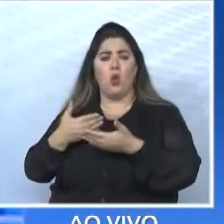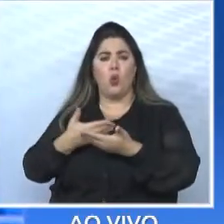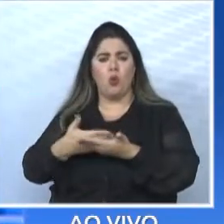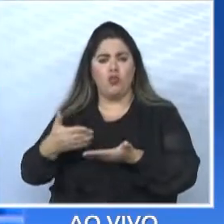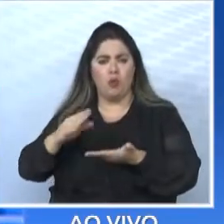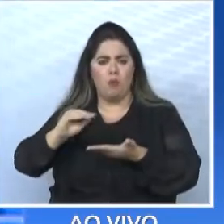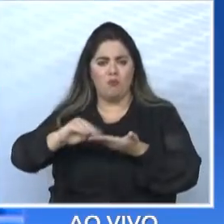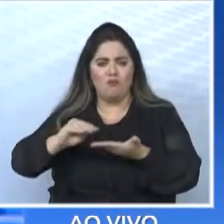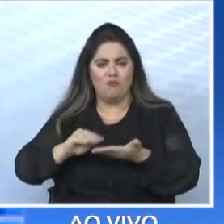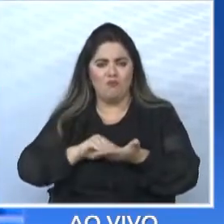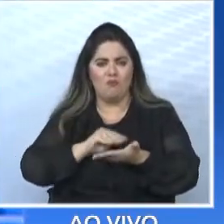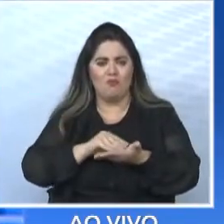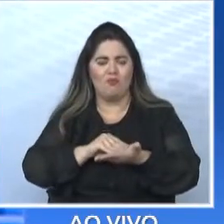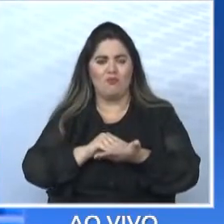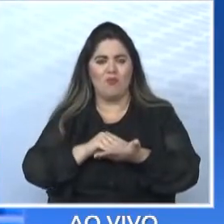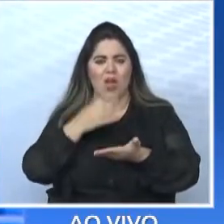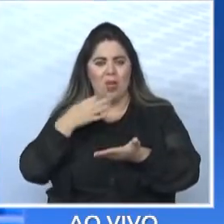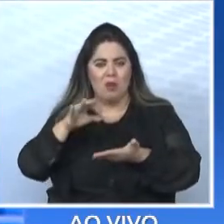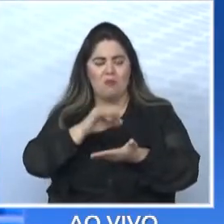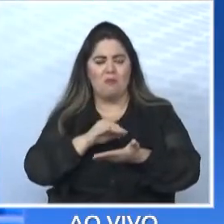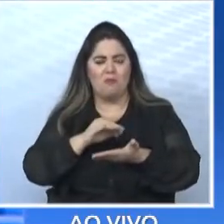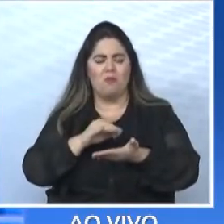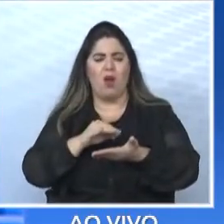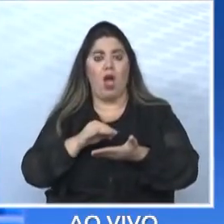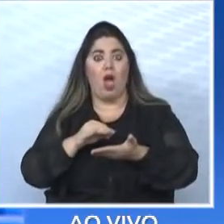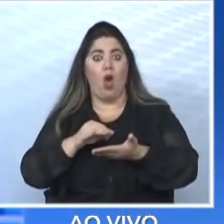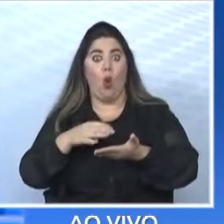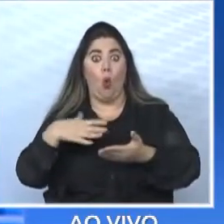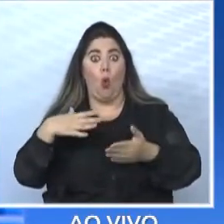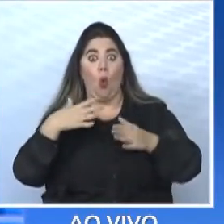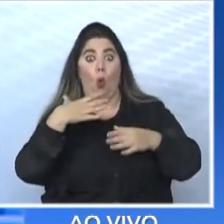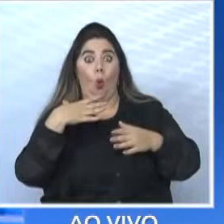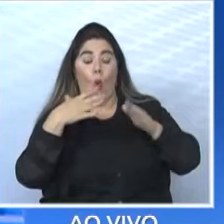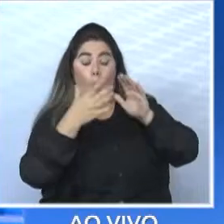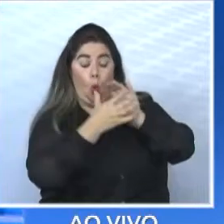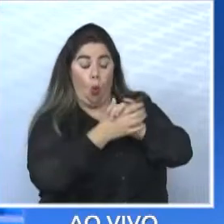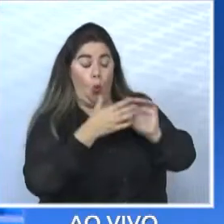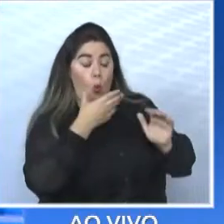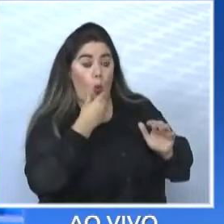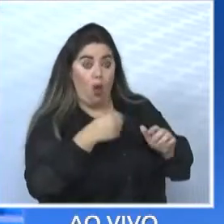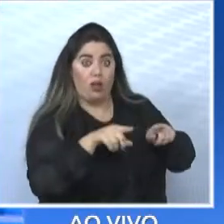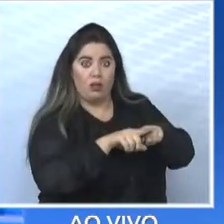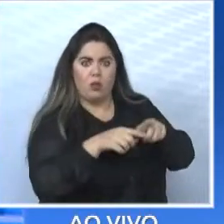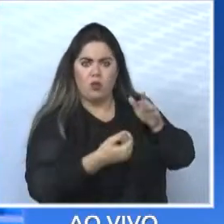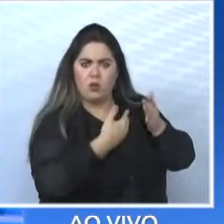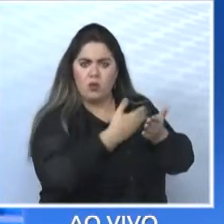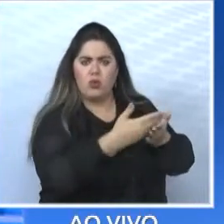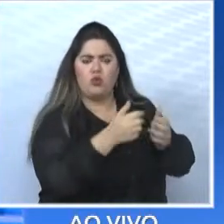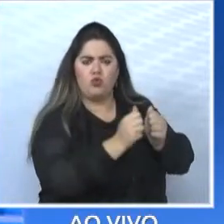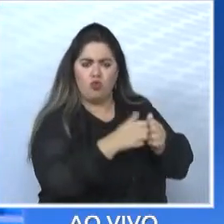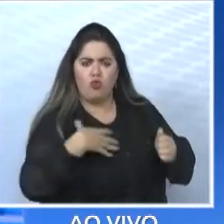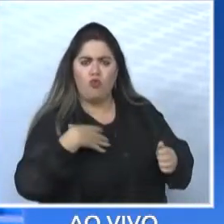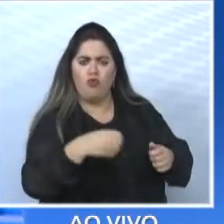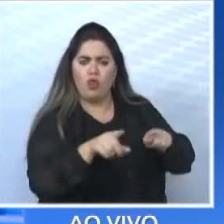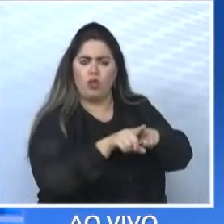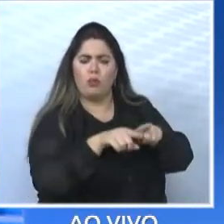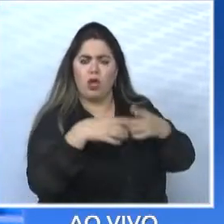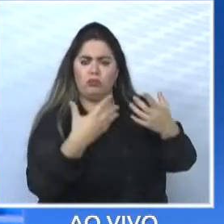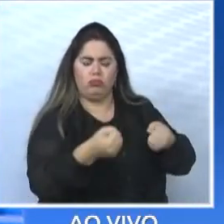o marido saiu da fábrica, está fazendo salgado com ela, o filho saiu da fábrica, está fazendo salgado com ela, porque acharam preferível isso com